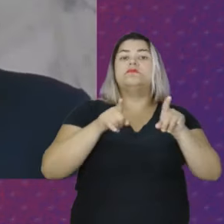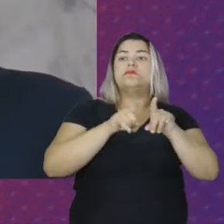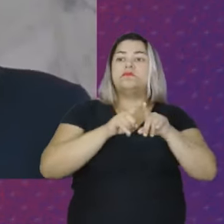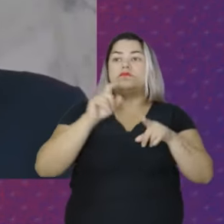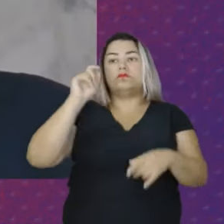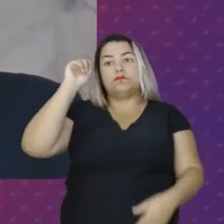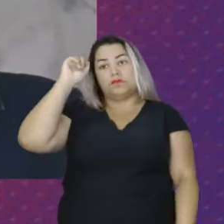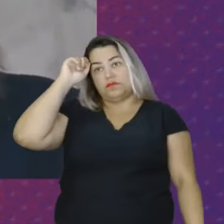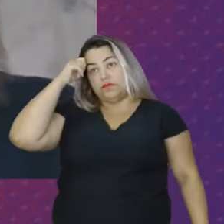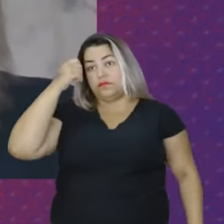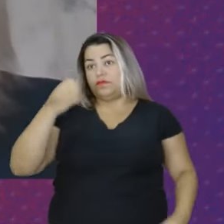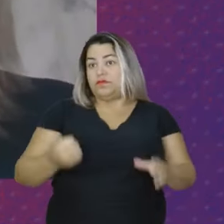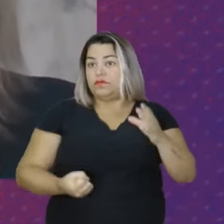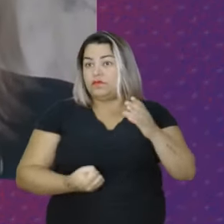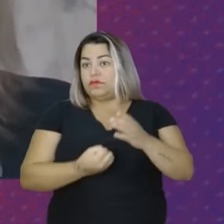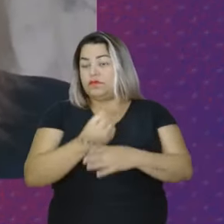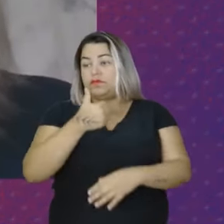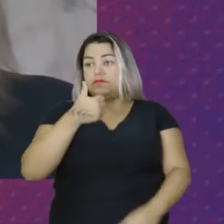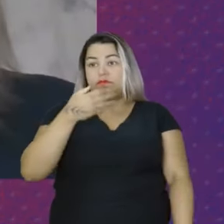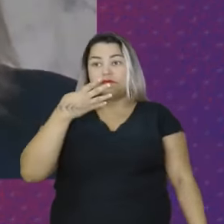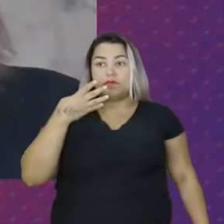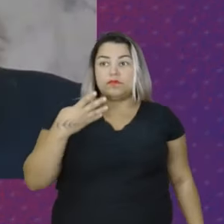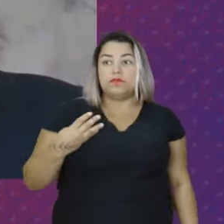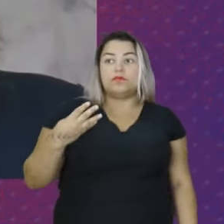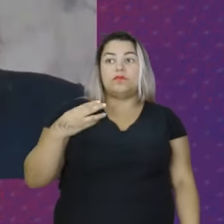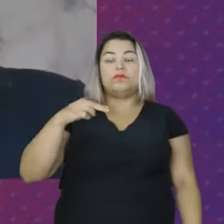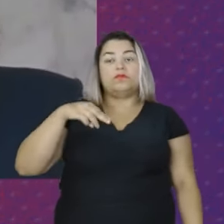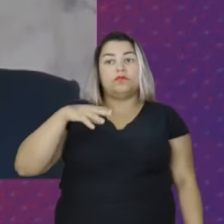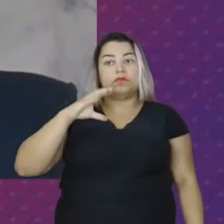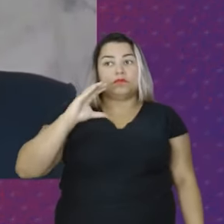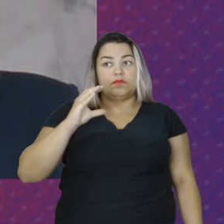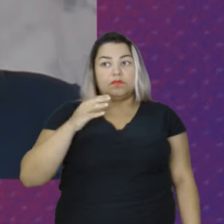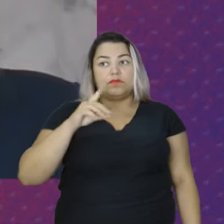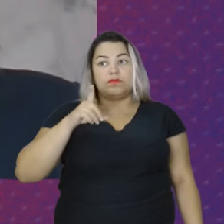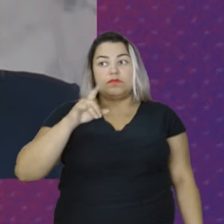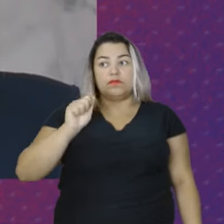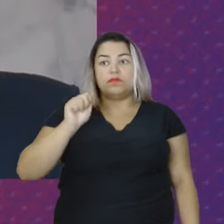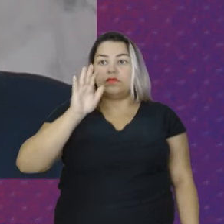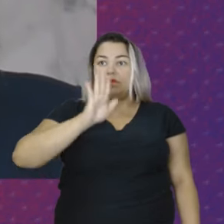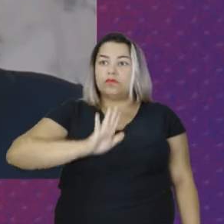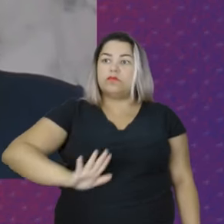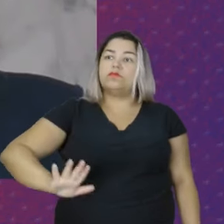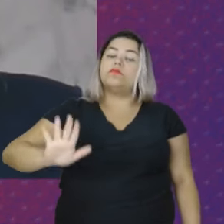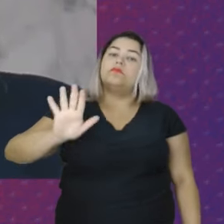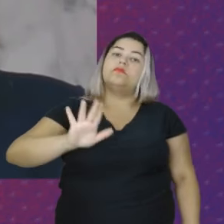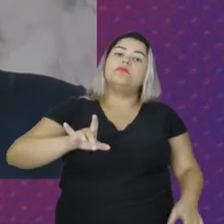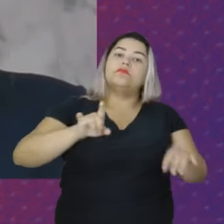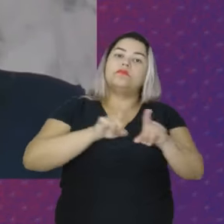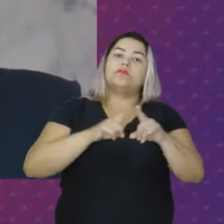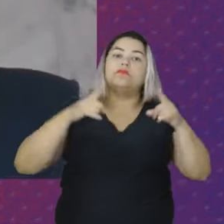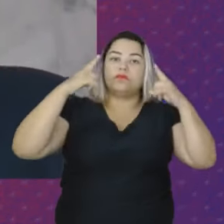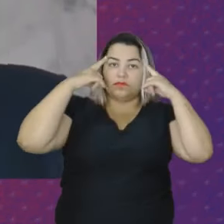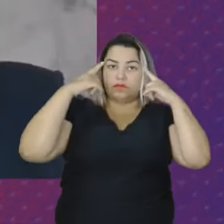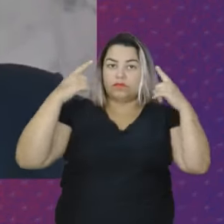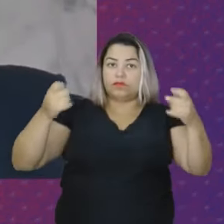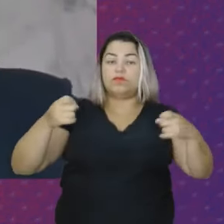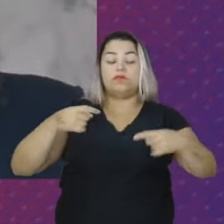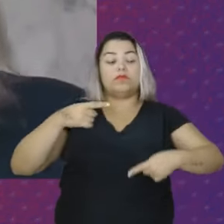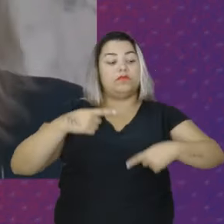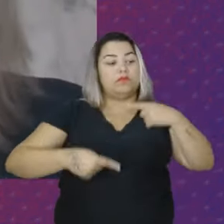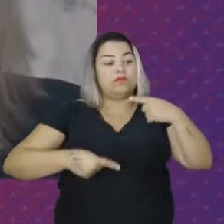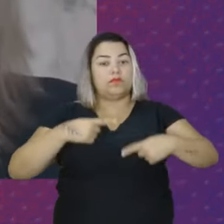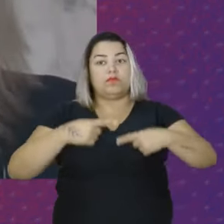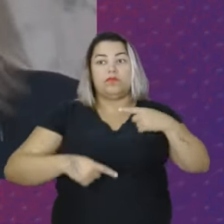De criação do dia 14 de março Que é o Dia Nacional de Enfrentamento à Violência Política de